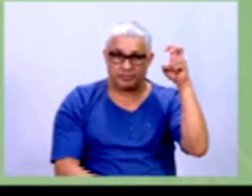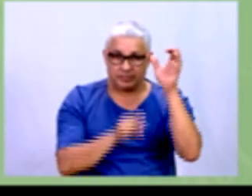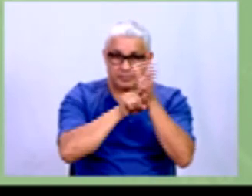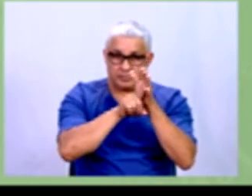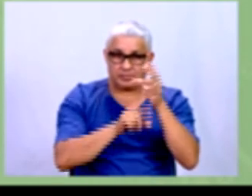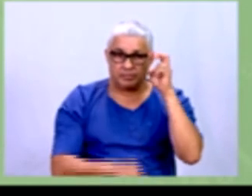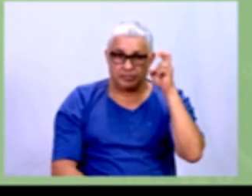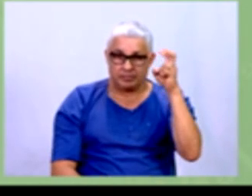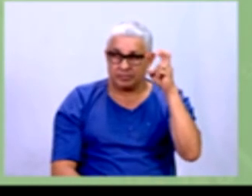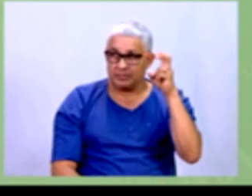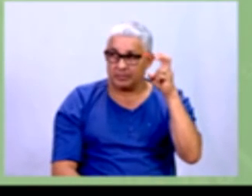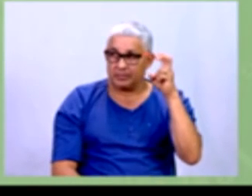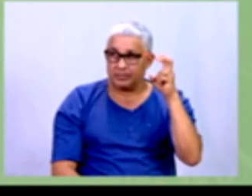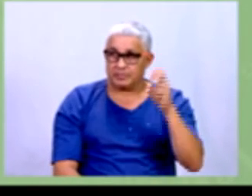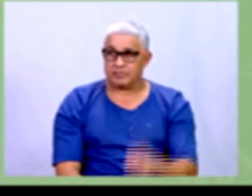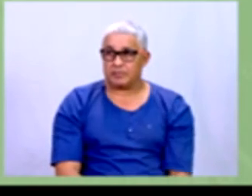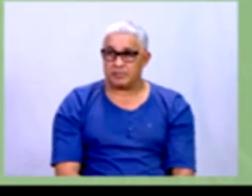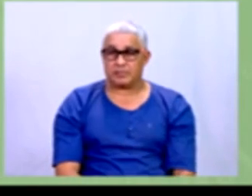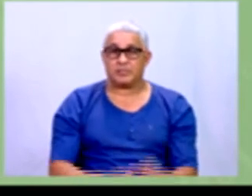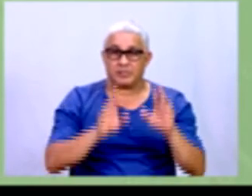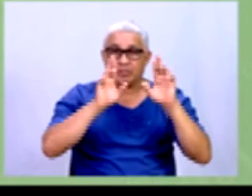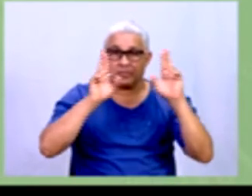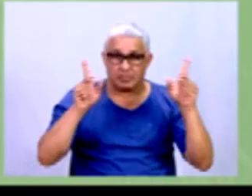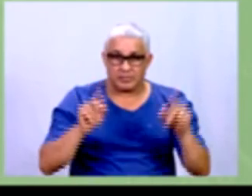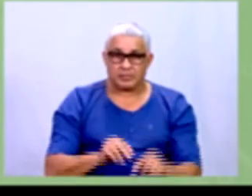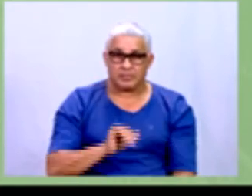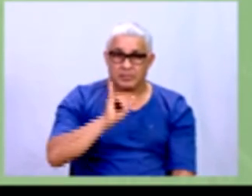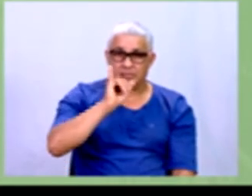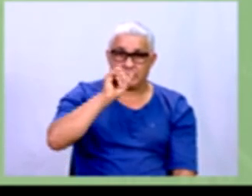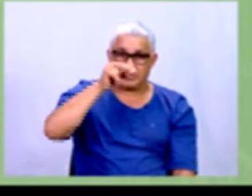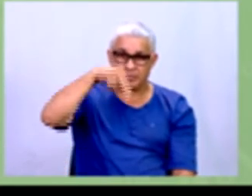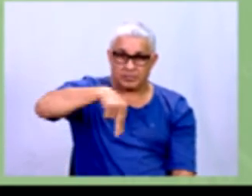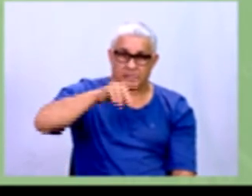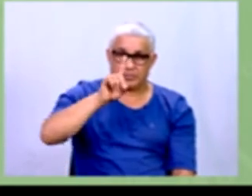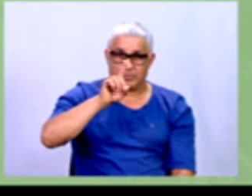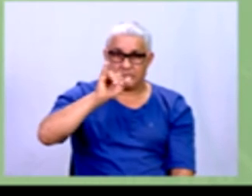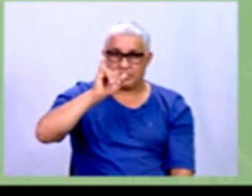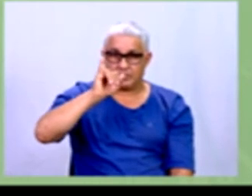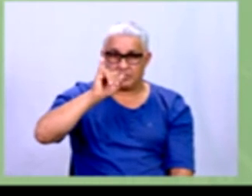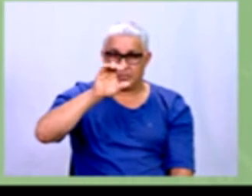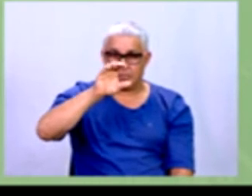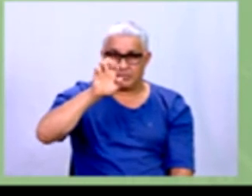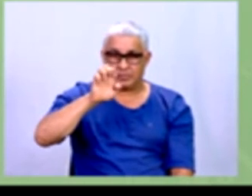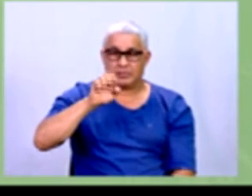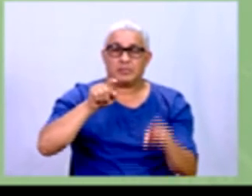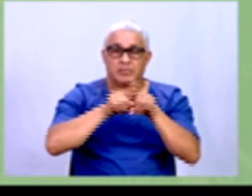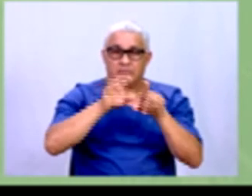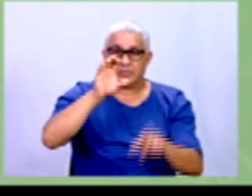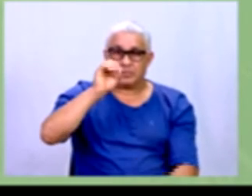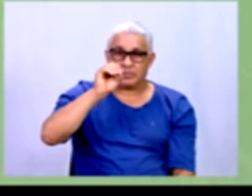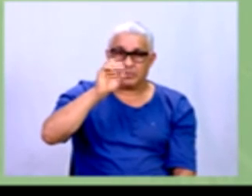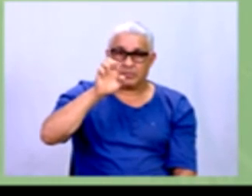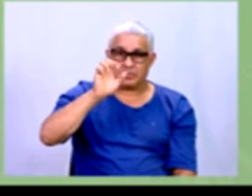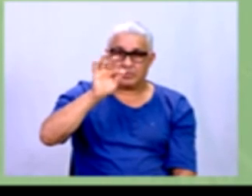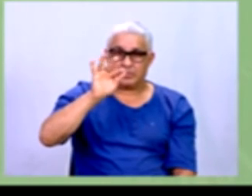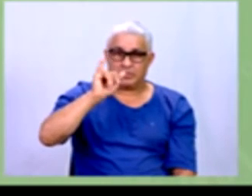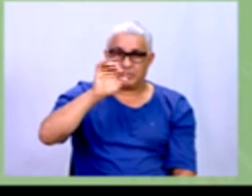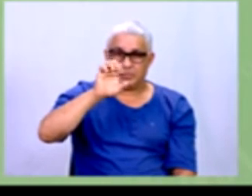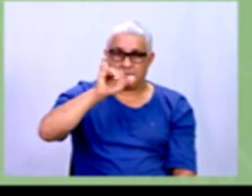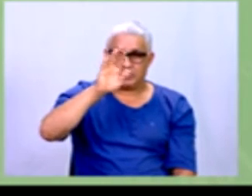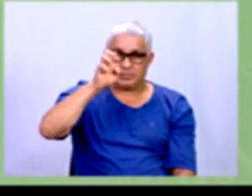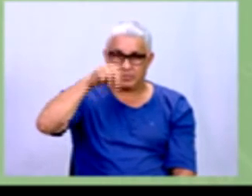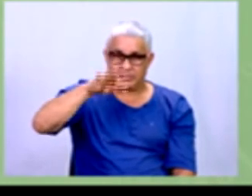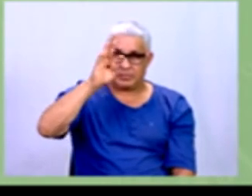Qual a diferença entre índices e coeficientes? Então, eu queria deixar bem claro para vocês